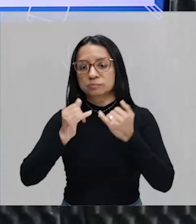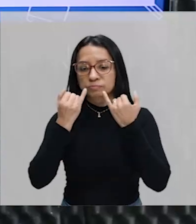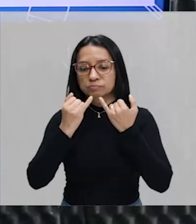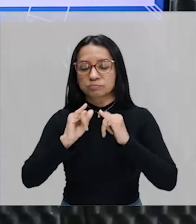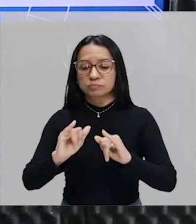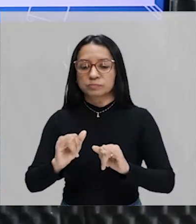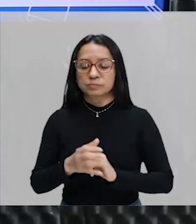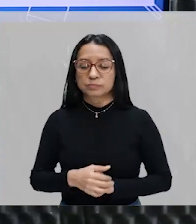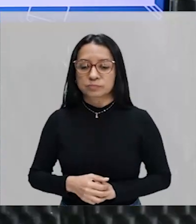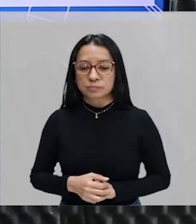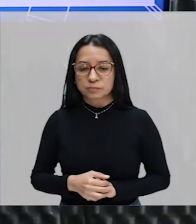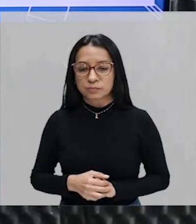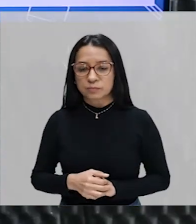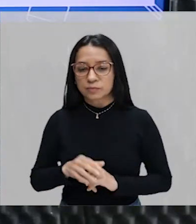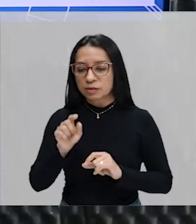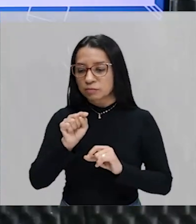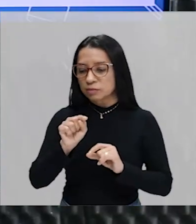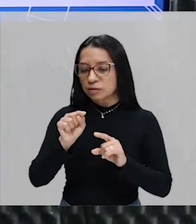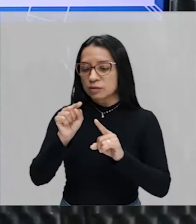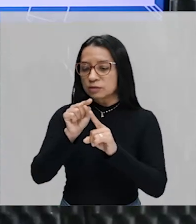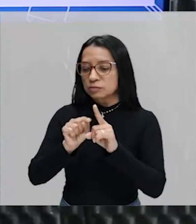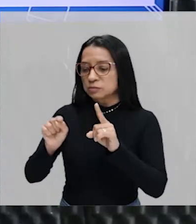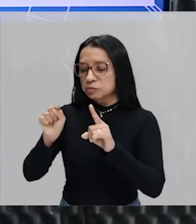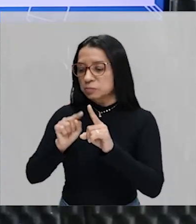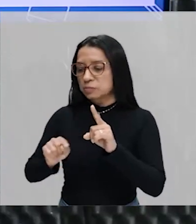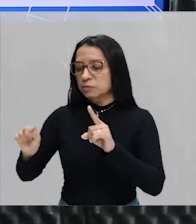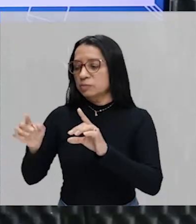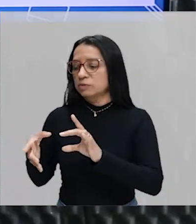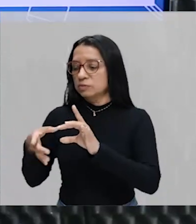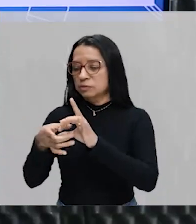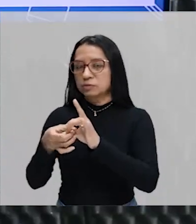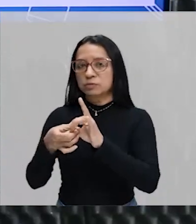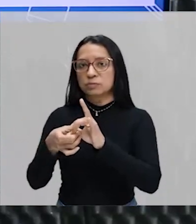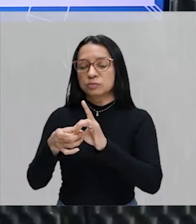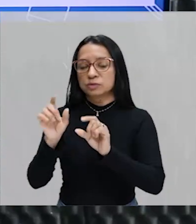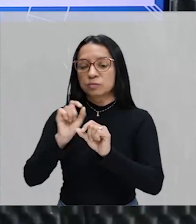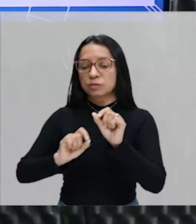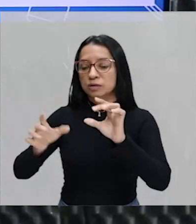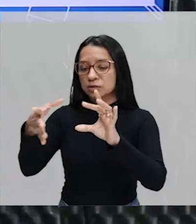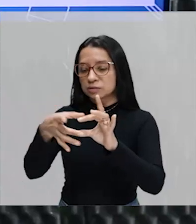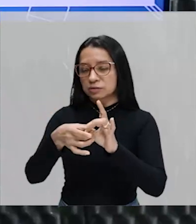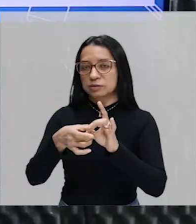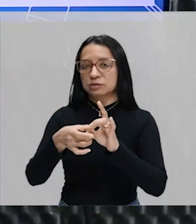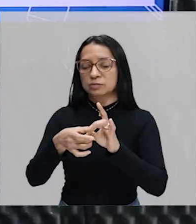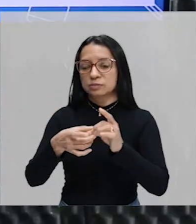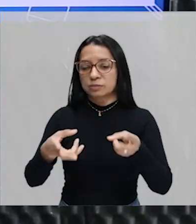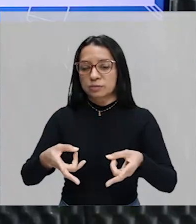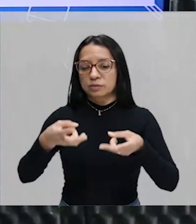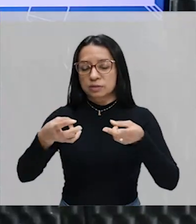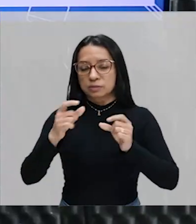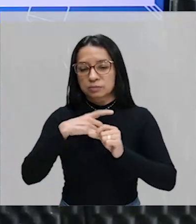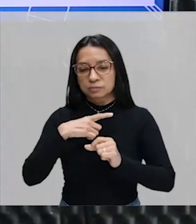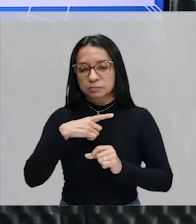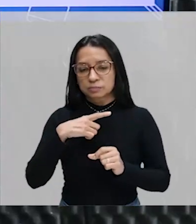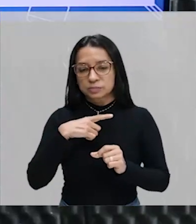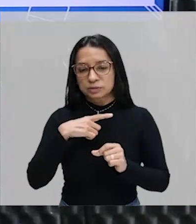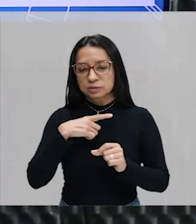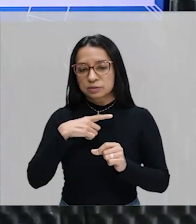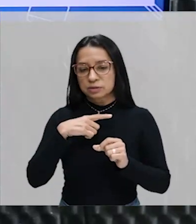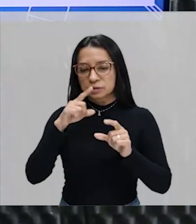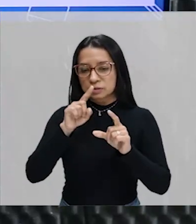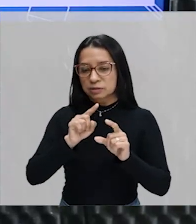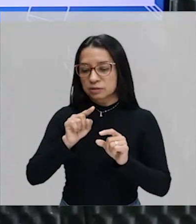tá? Então, esses espaços em comum são as nossas interseções. Perceba que eu tenho espaços